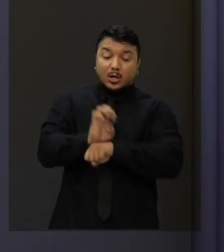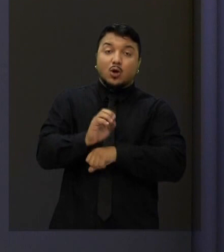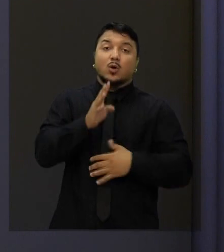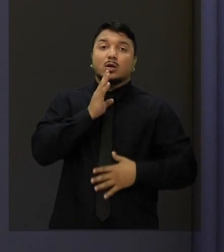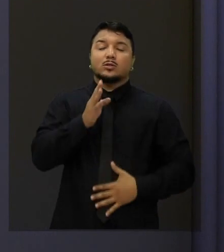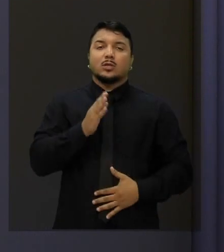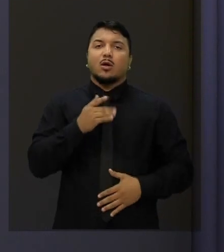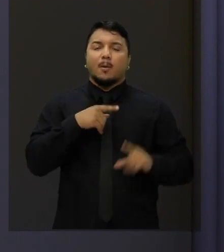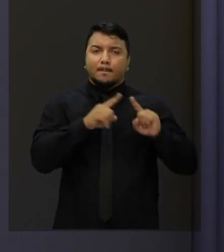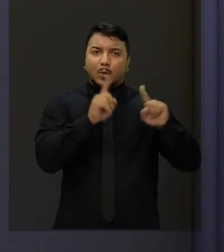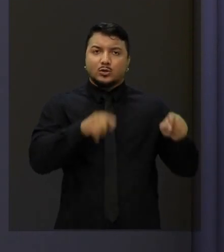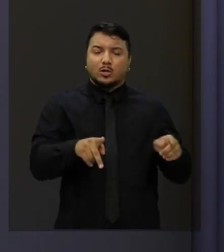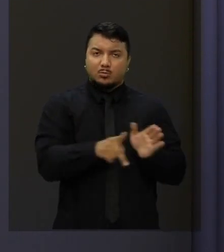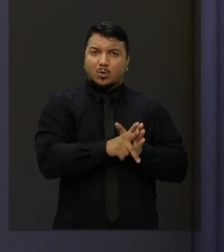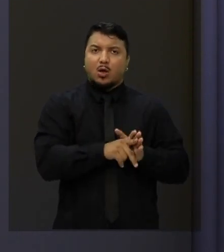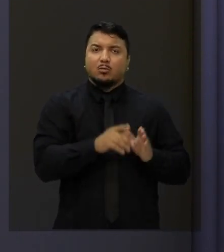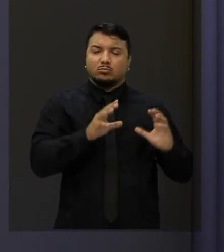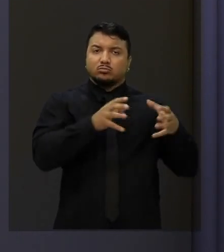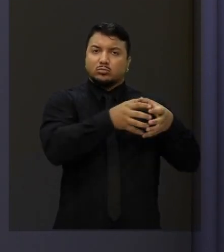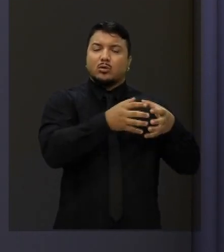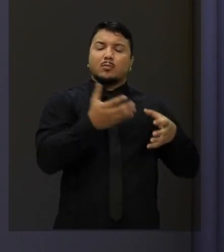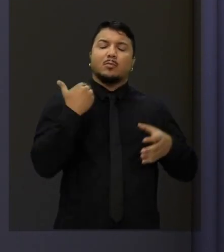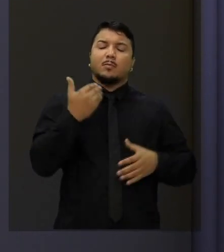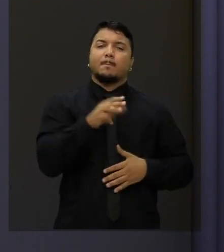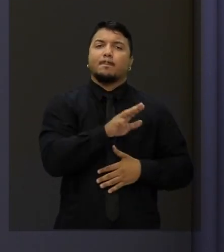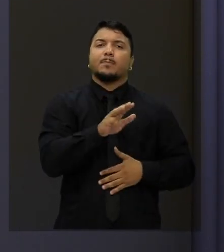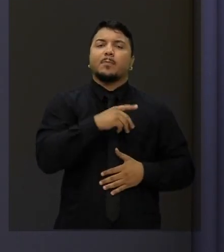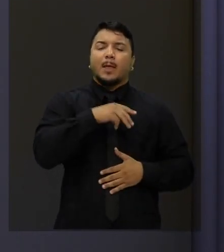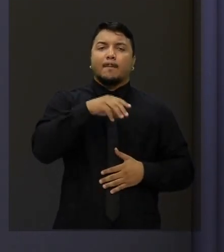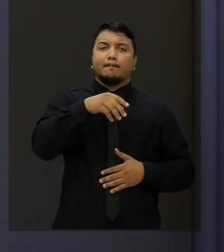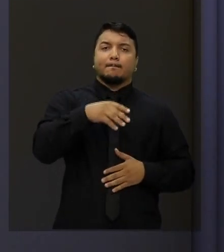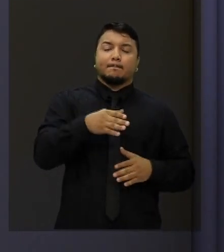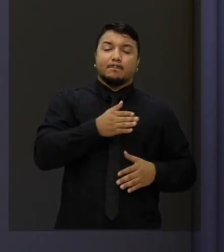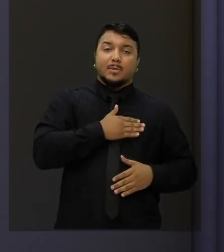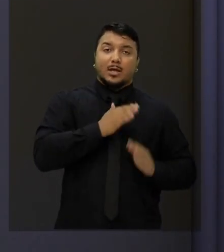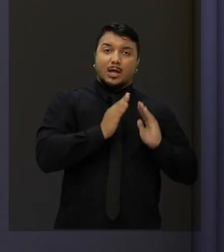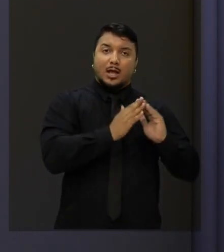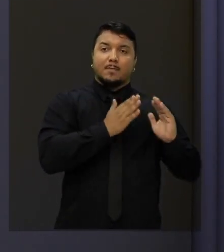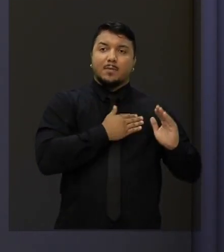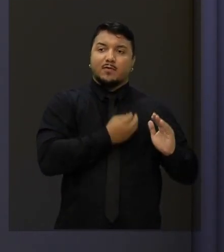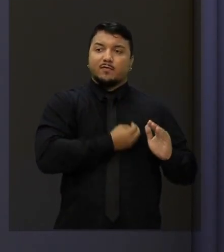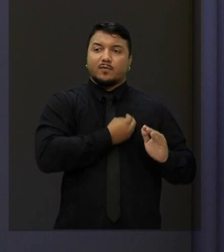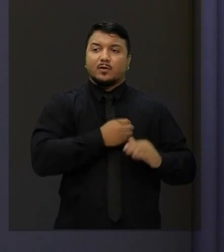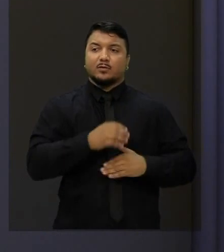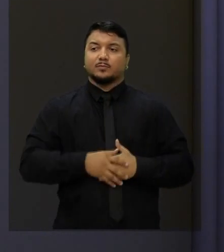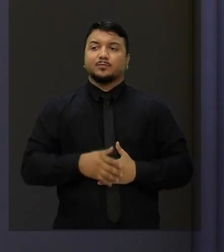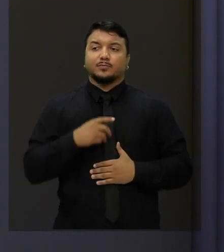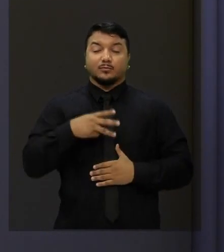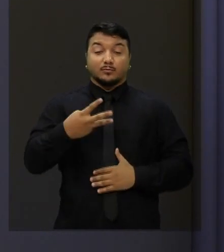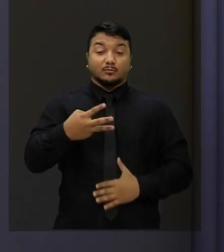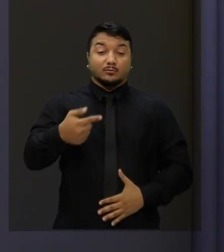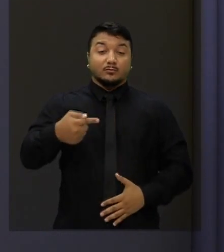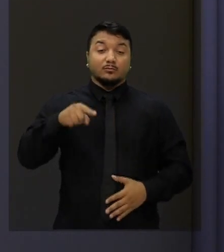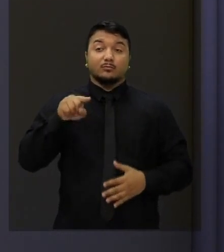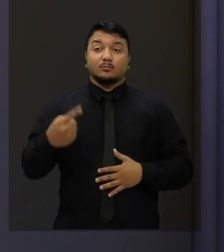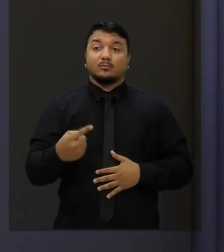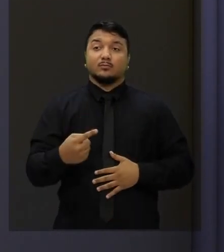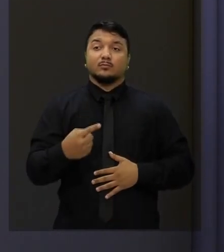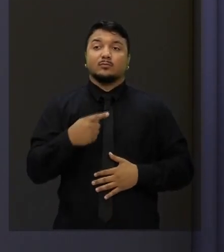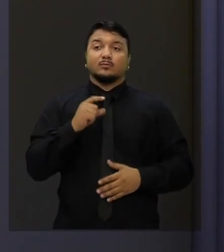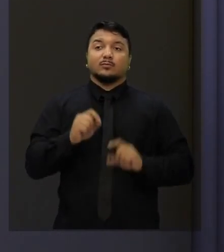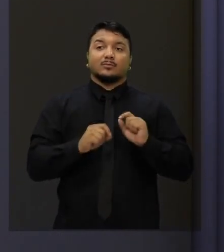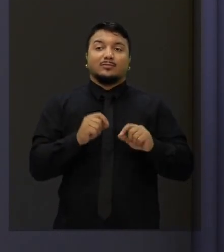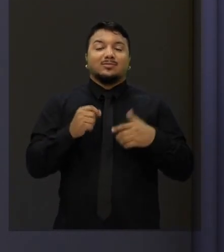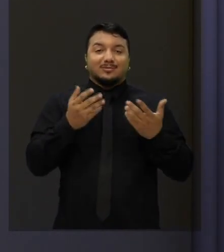Você sabe que com o presidente Lula nós tivemos Minha Casa Minha Vida. O governador Camilo fez 37 mil idades habitacionais. E eu